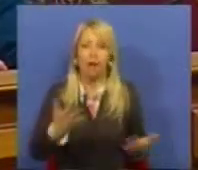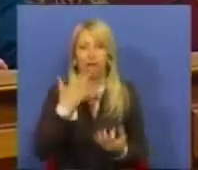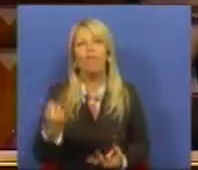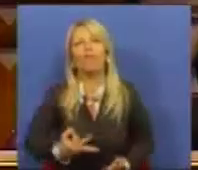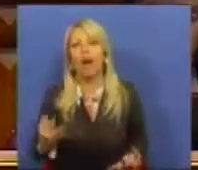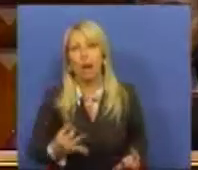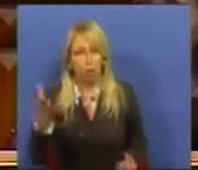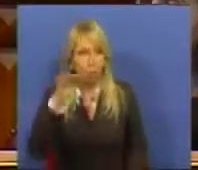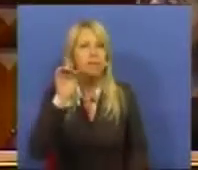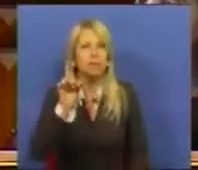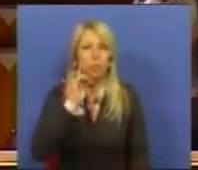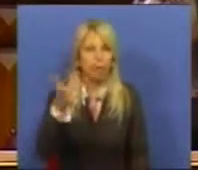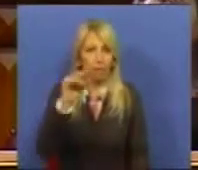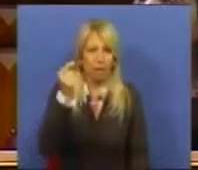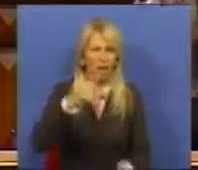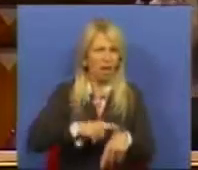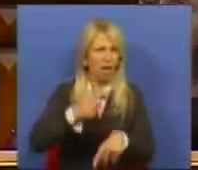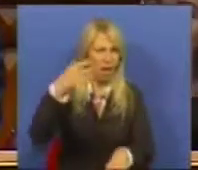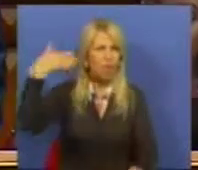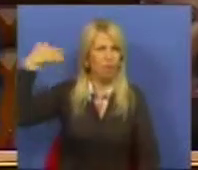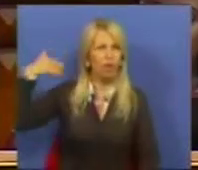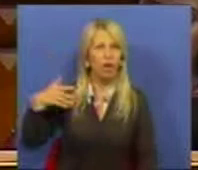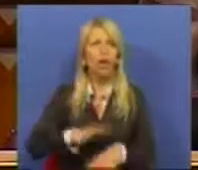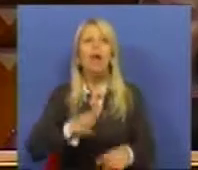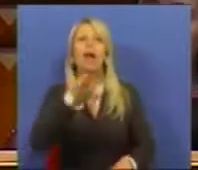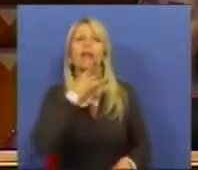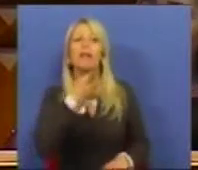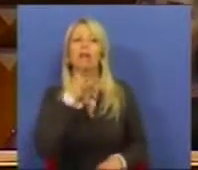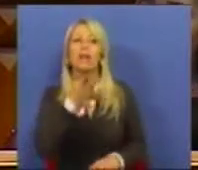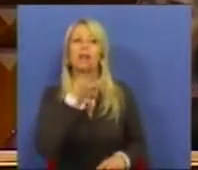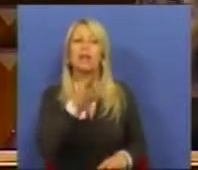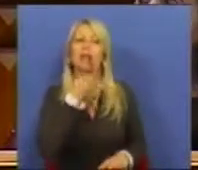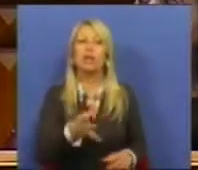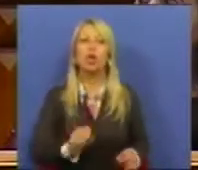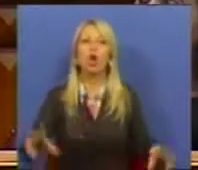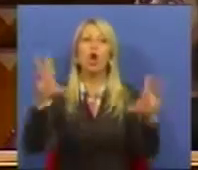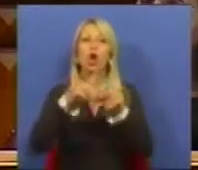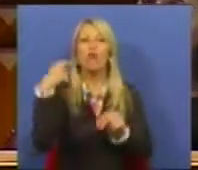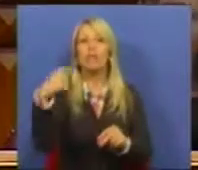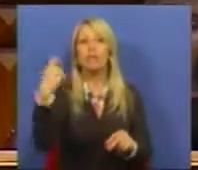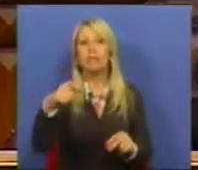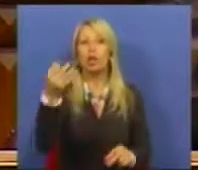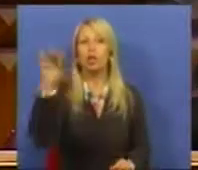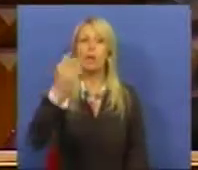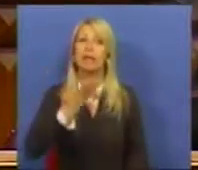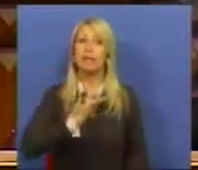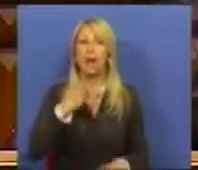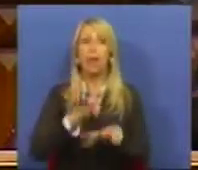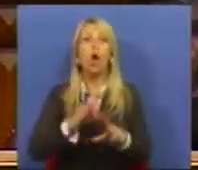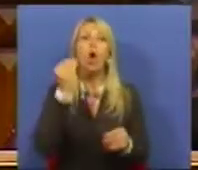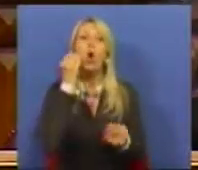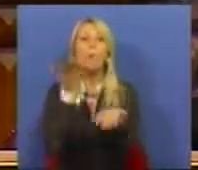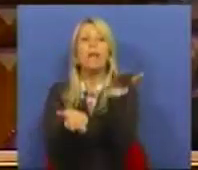mais importante e mais recente, são as declarações do novo Presidente do PSD sobre como